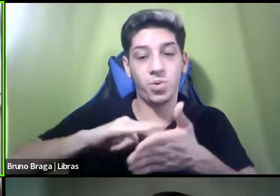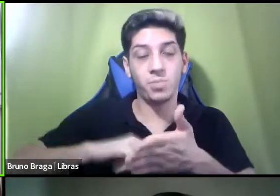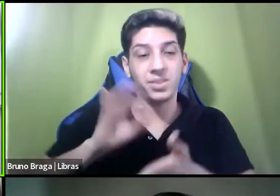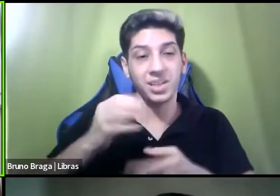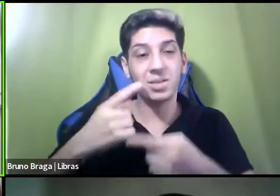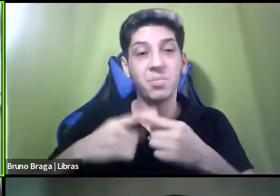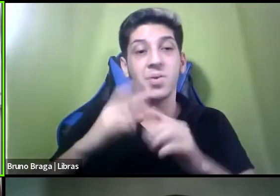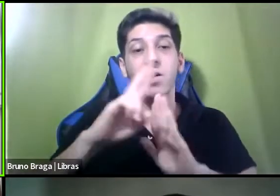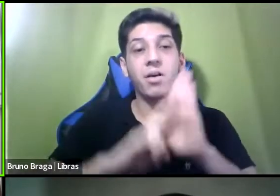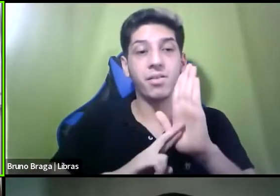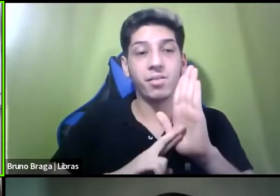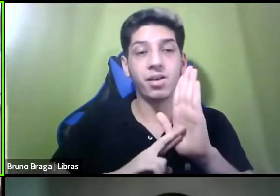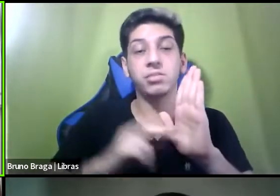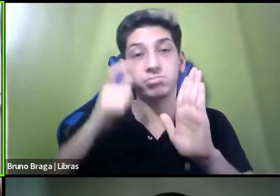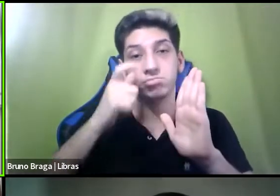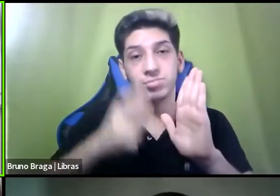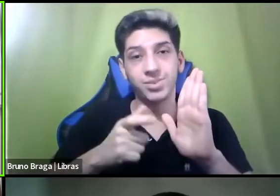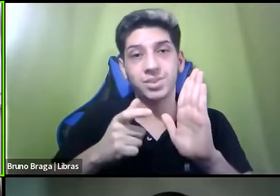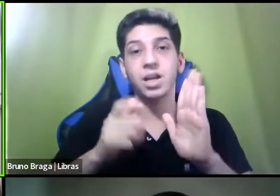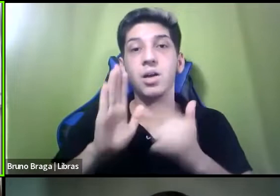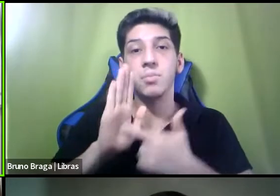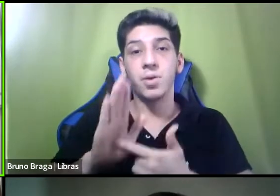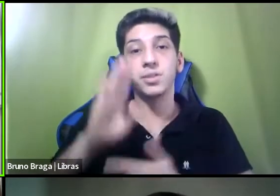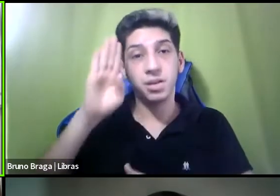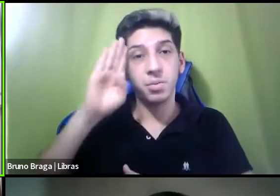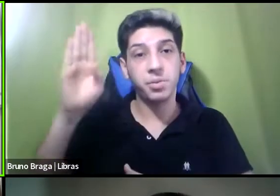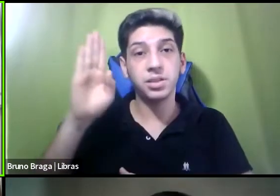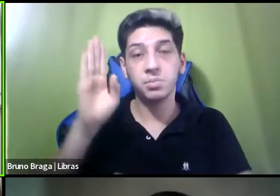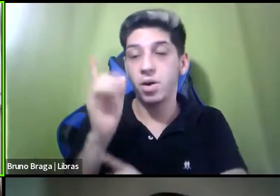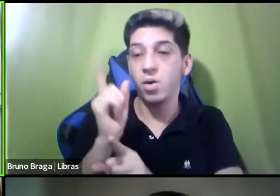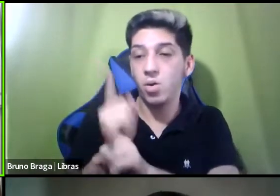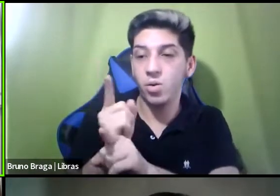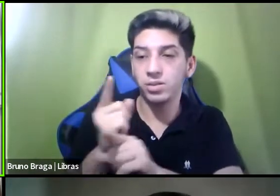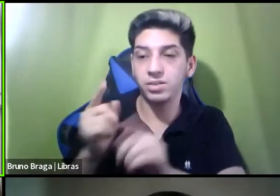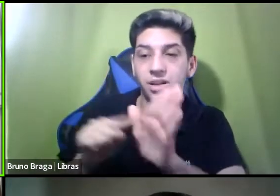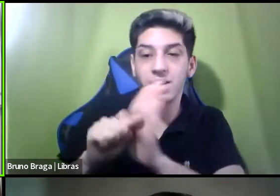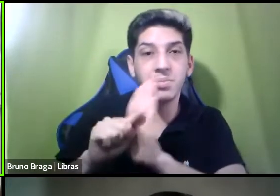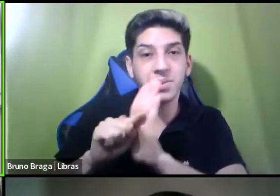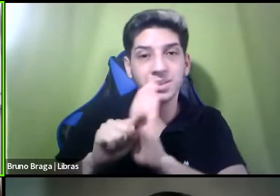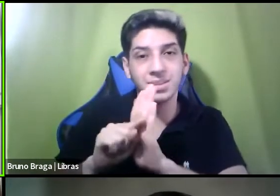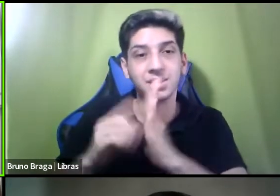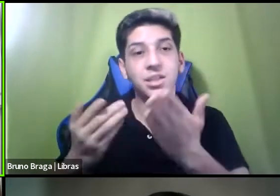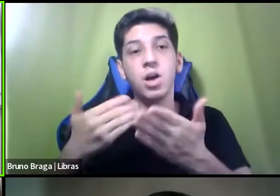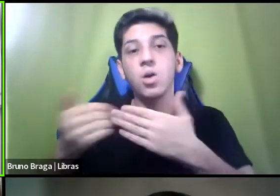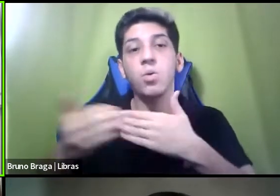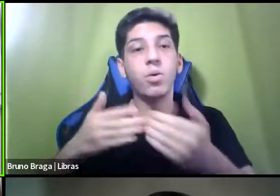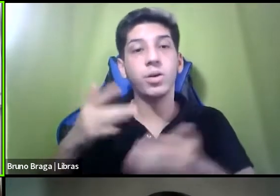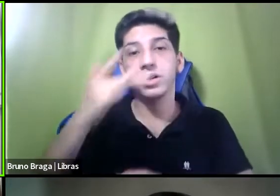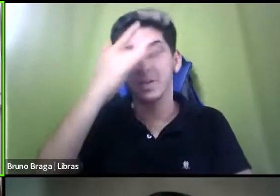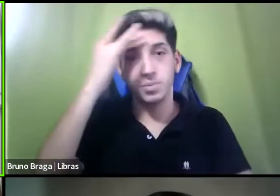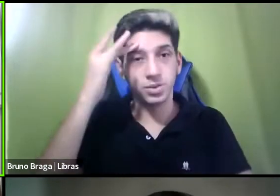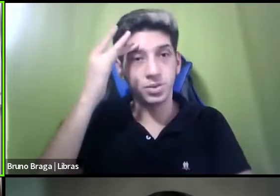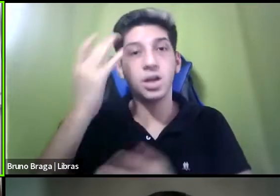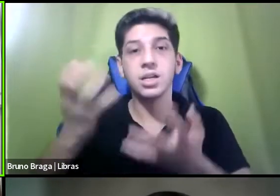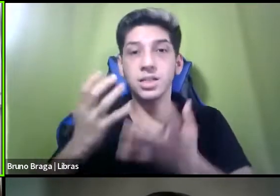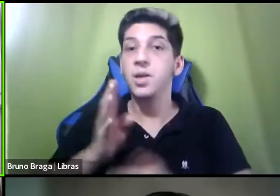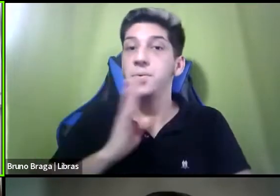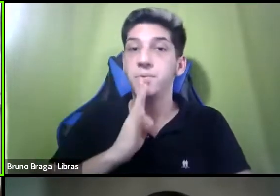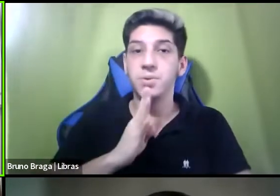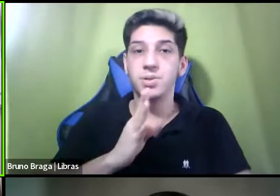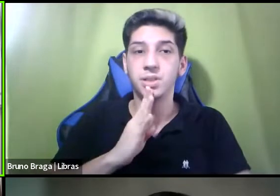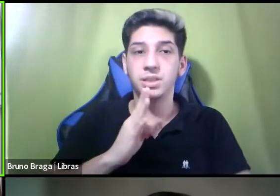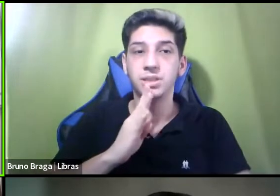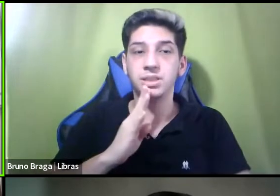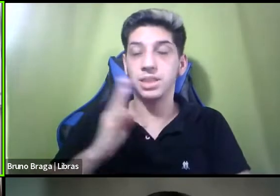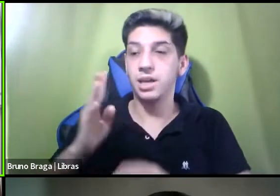trouxe os principais achados da pesquisa então qualquer pessoa que queira conhecer um pouco mais